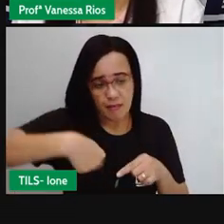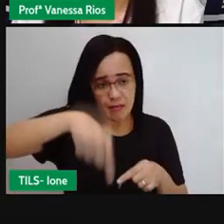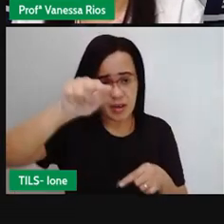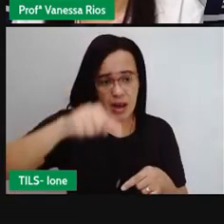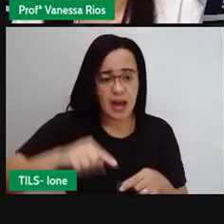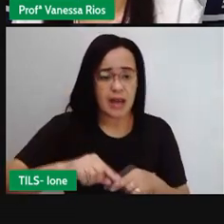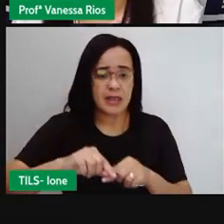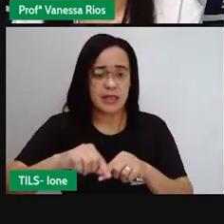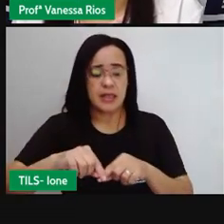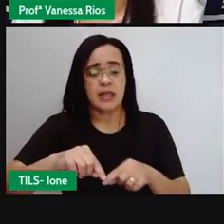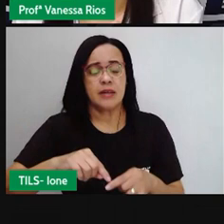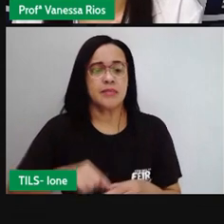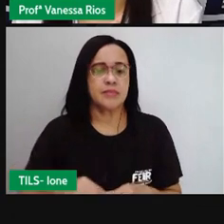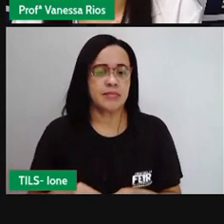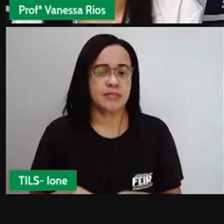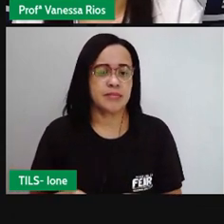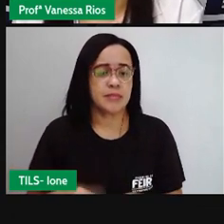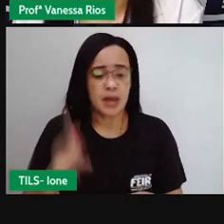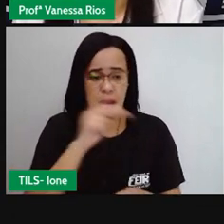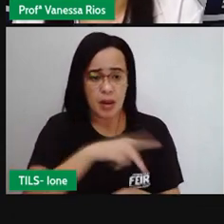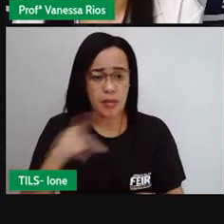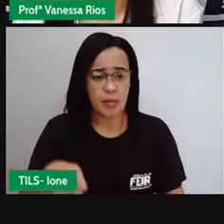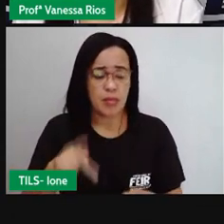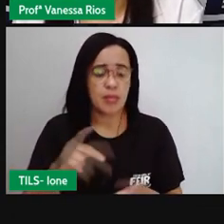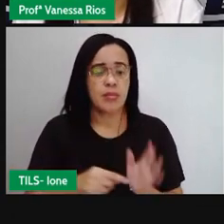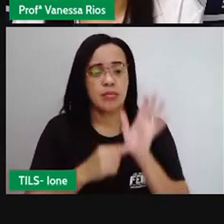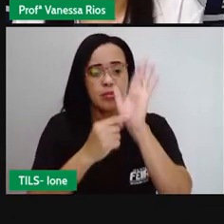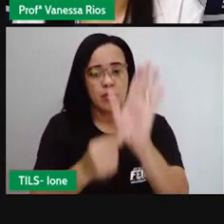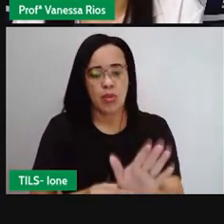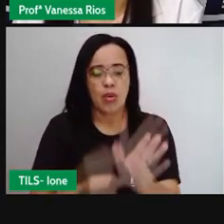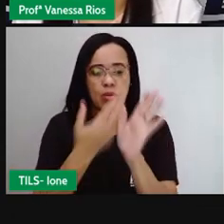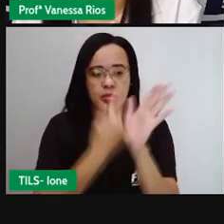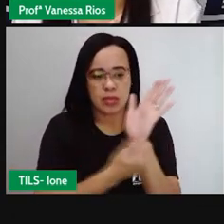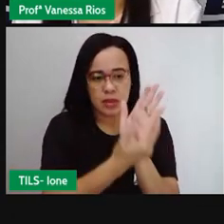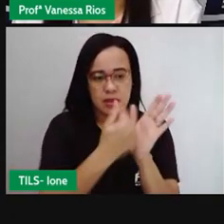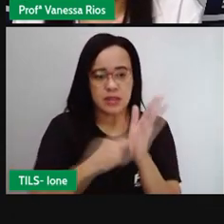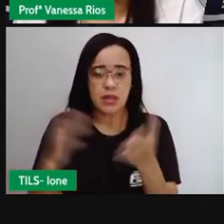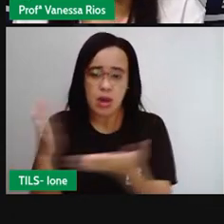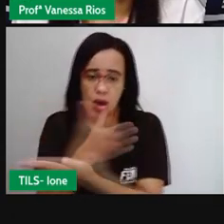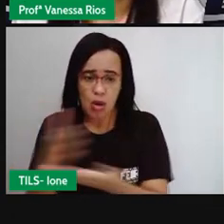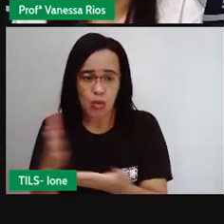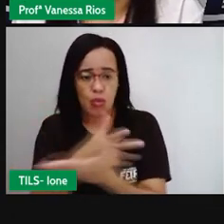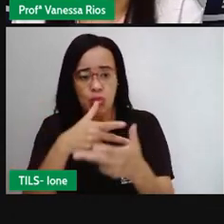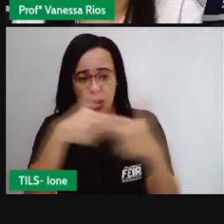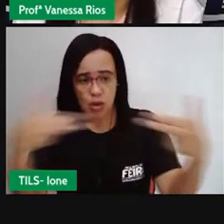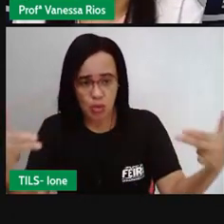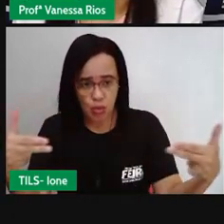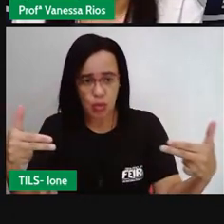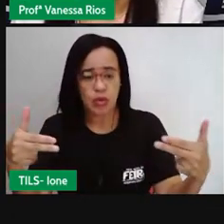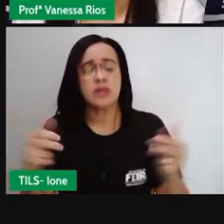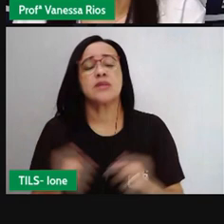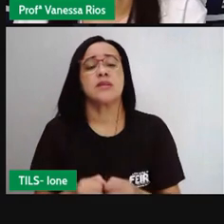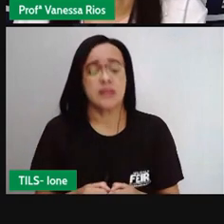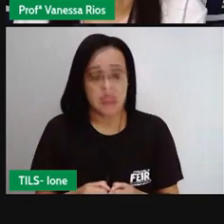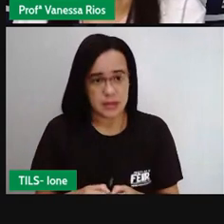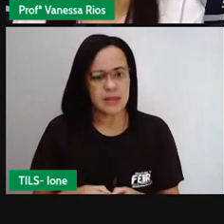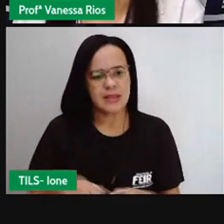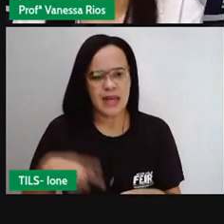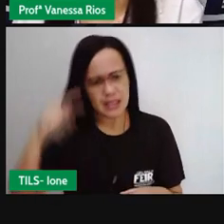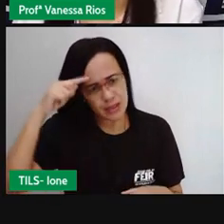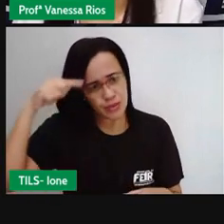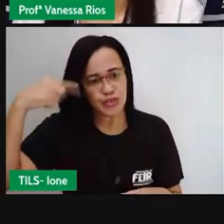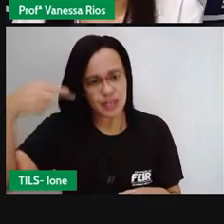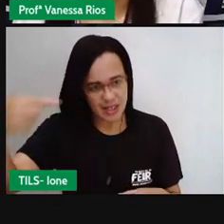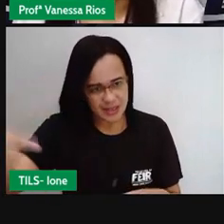ângulo. A PRO colocou aí a imagem, né, de diversos, de alguns objetos e situações também do cotidiano, onde a gente vai